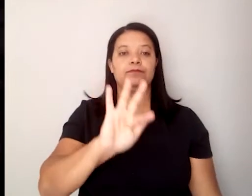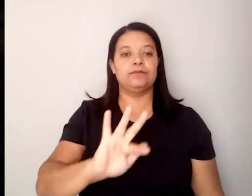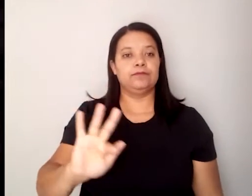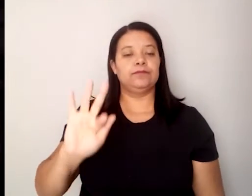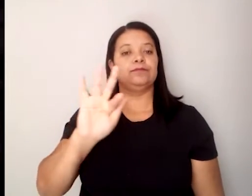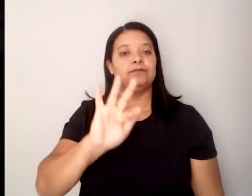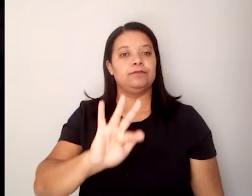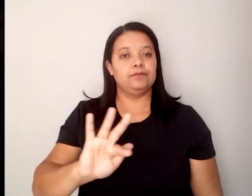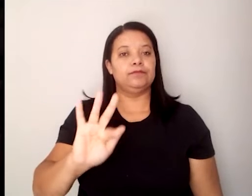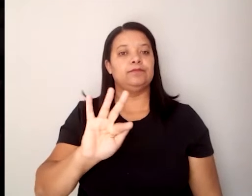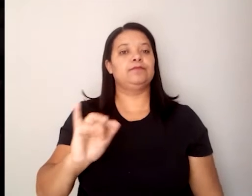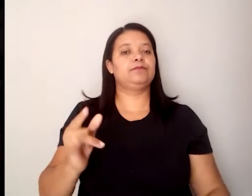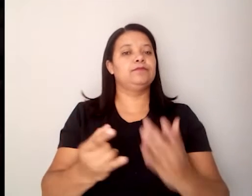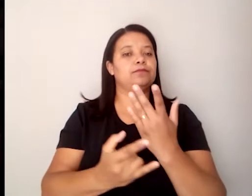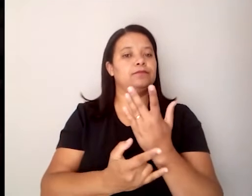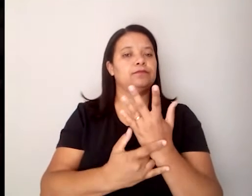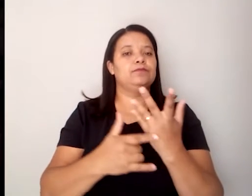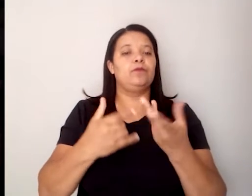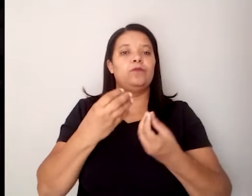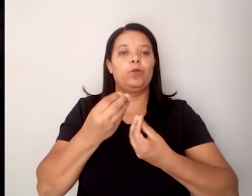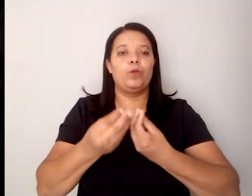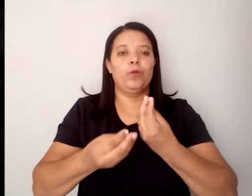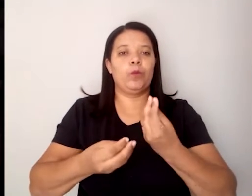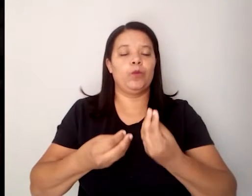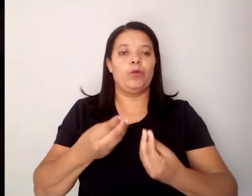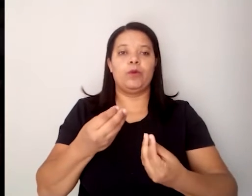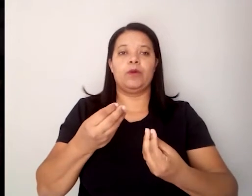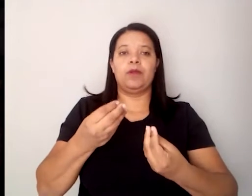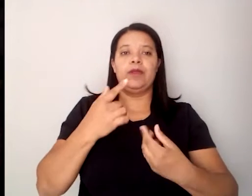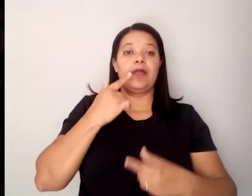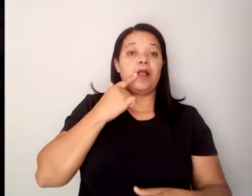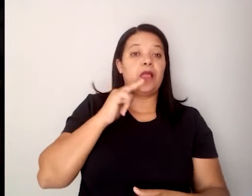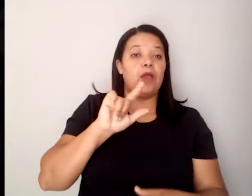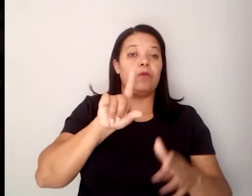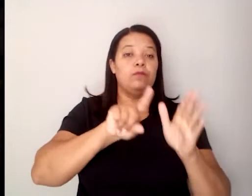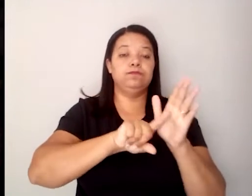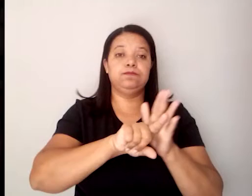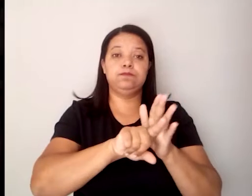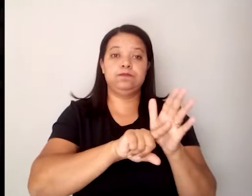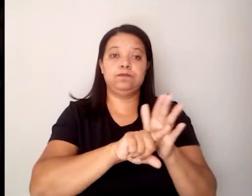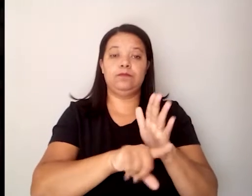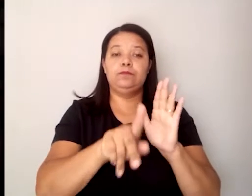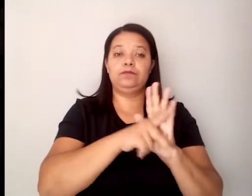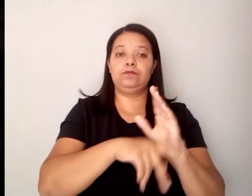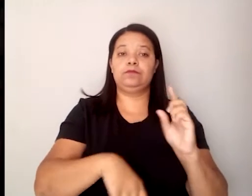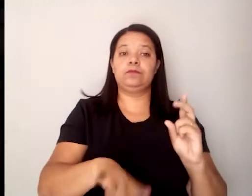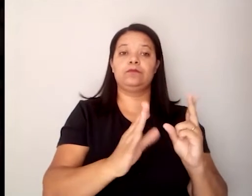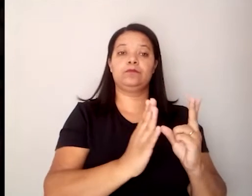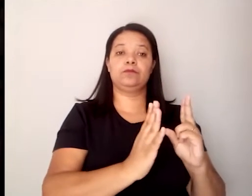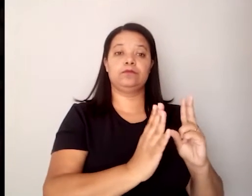trabalhando com essas poéticas, mas em alguns